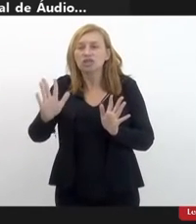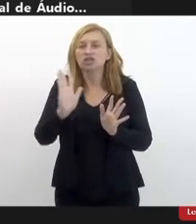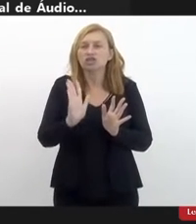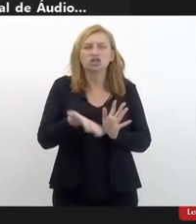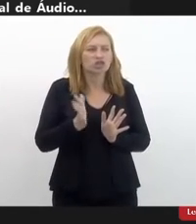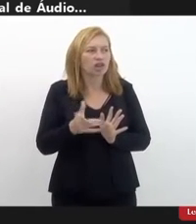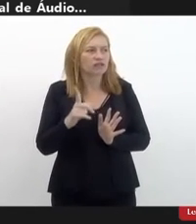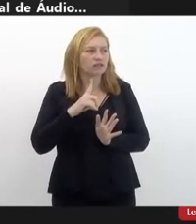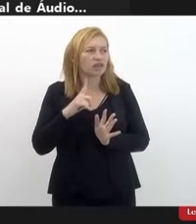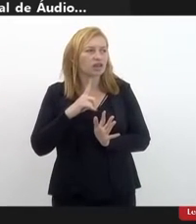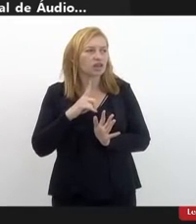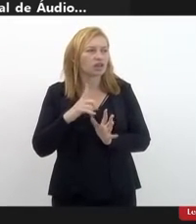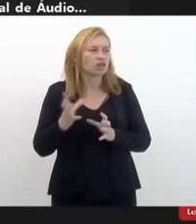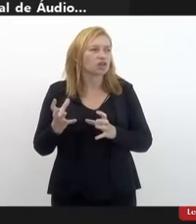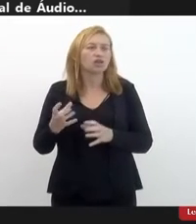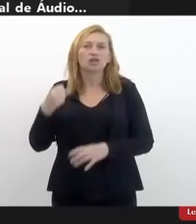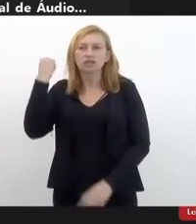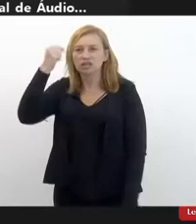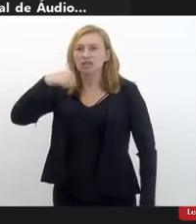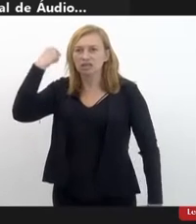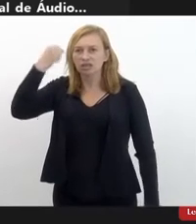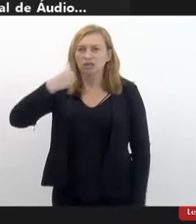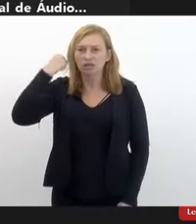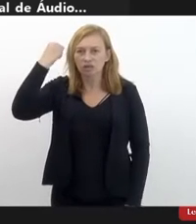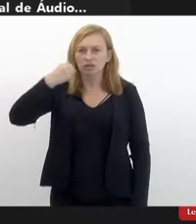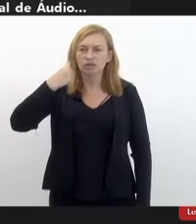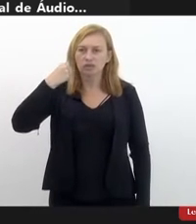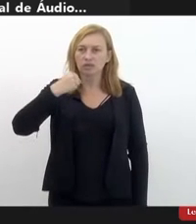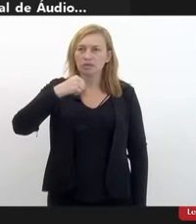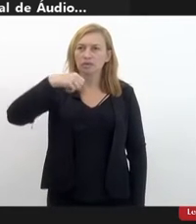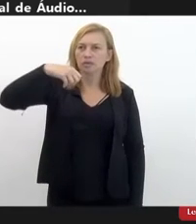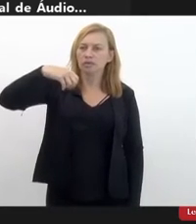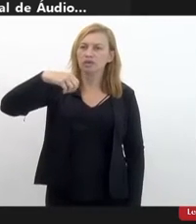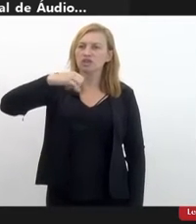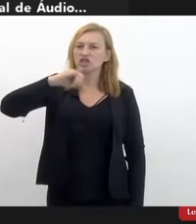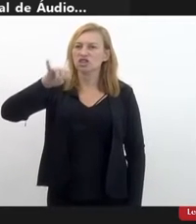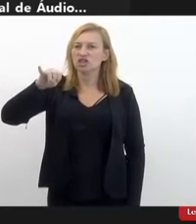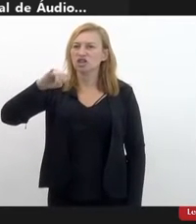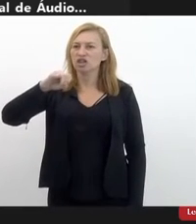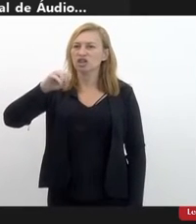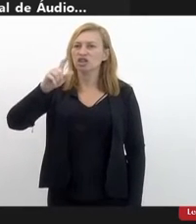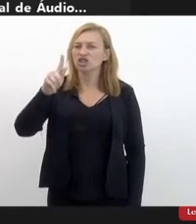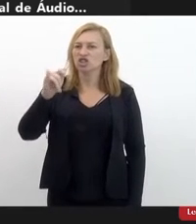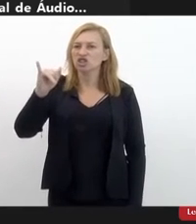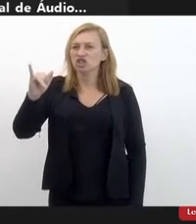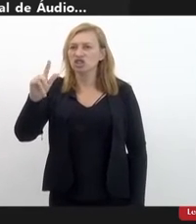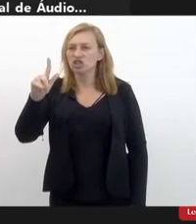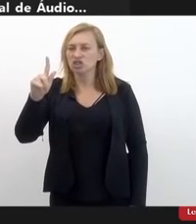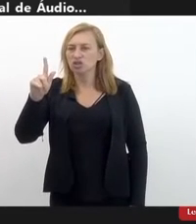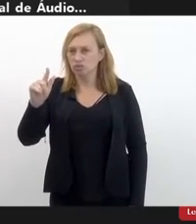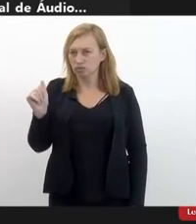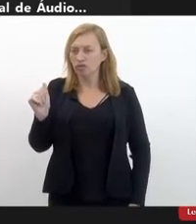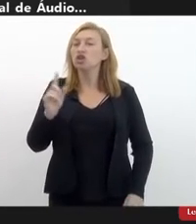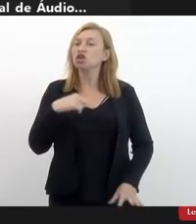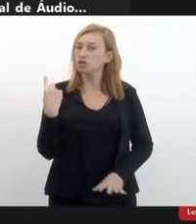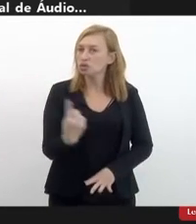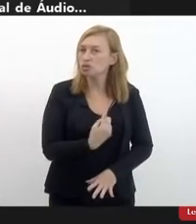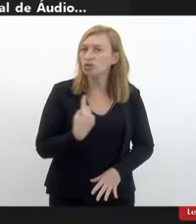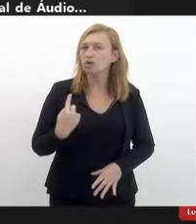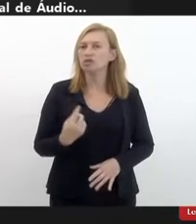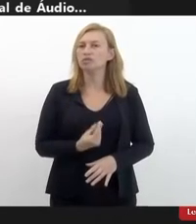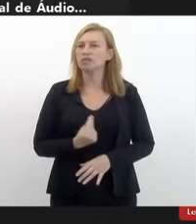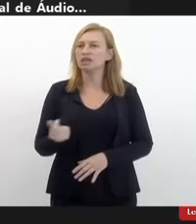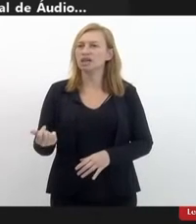senador Ging Argelo, já tem um projeto de lei. E nós estamos até